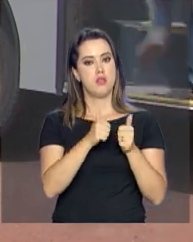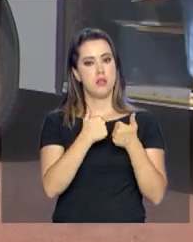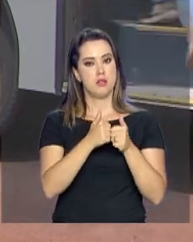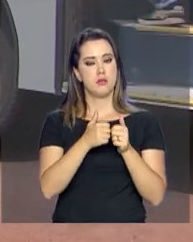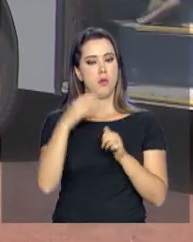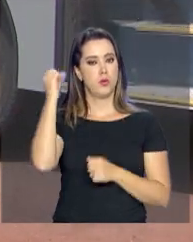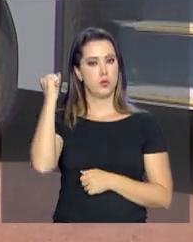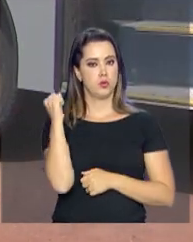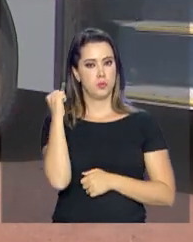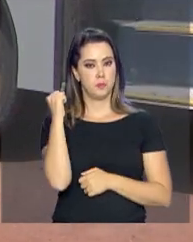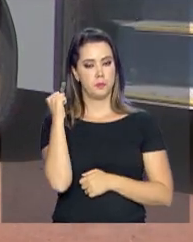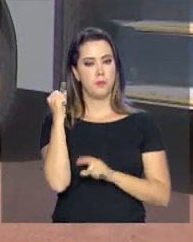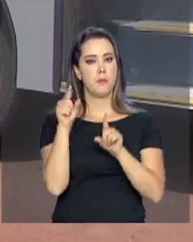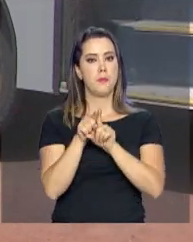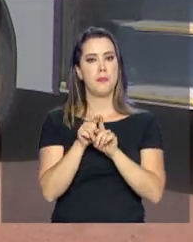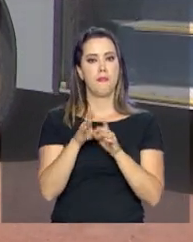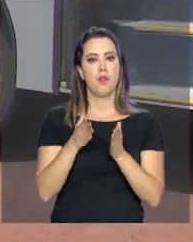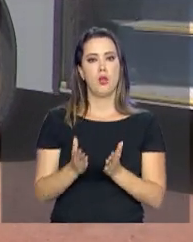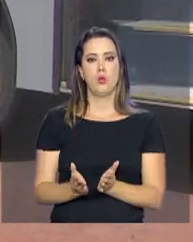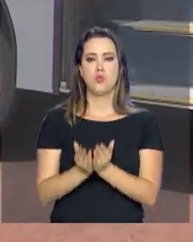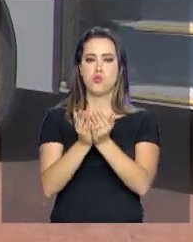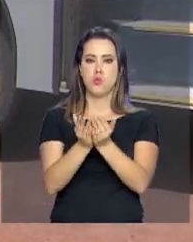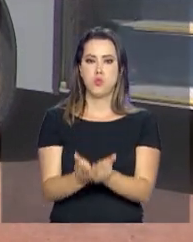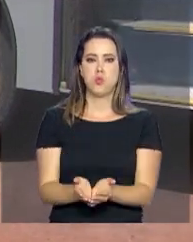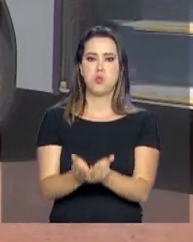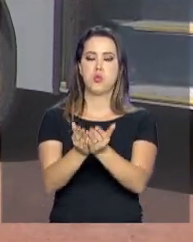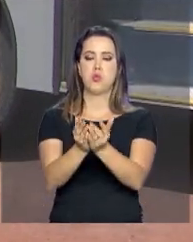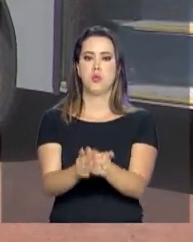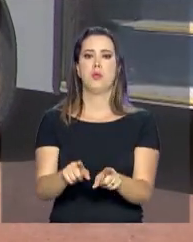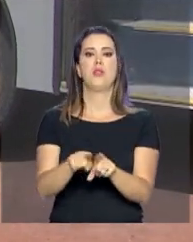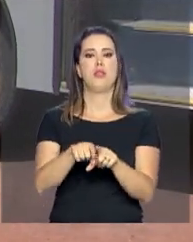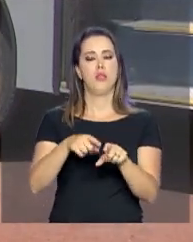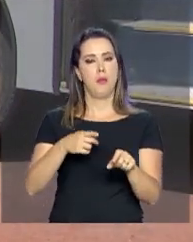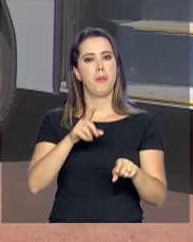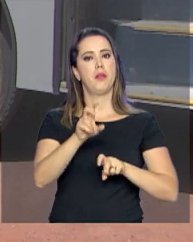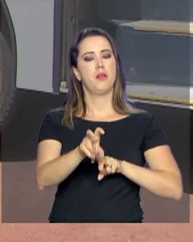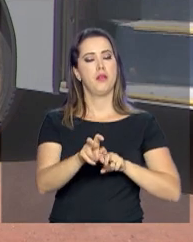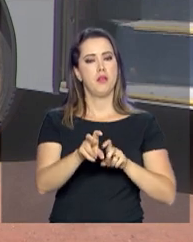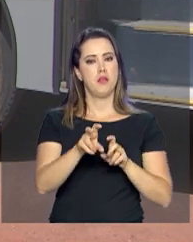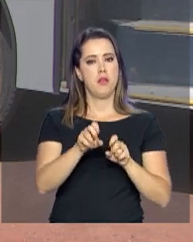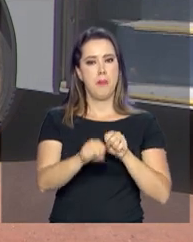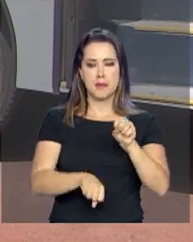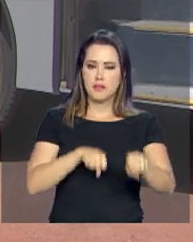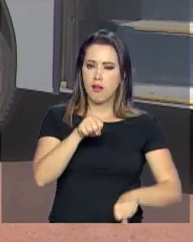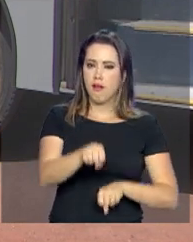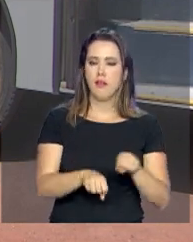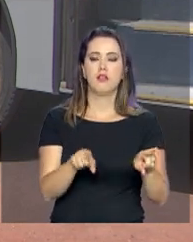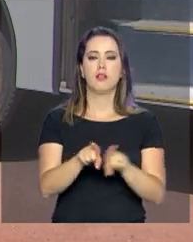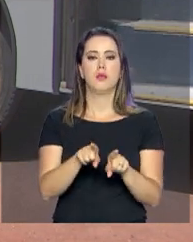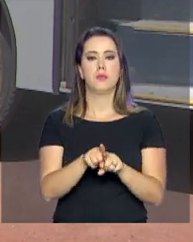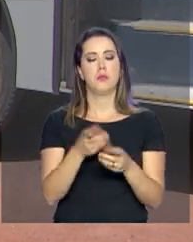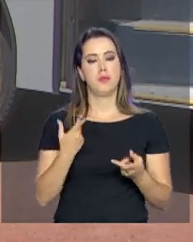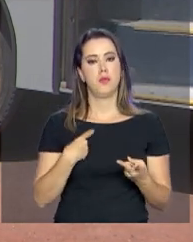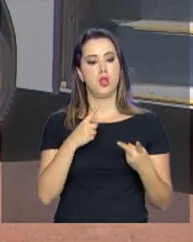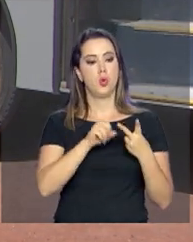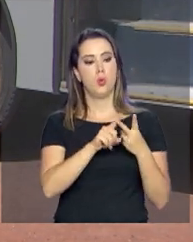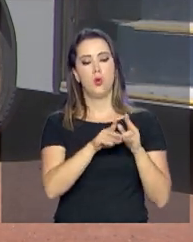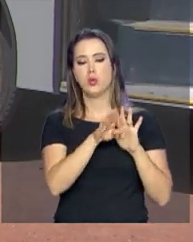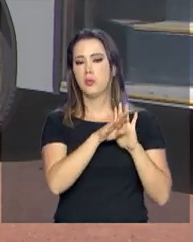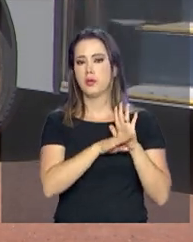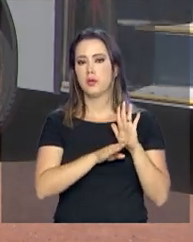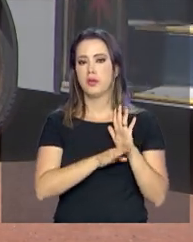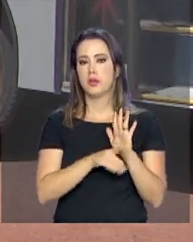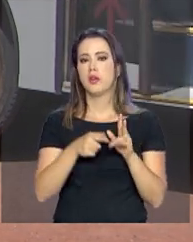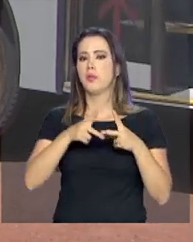Nacional de Apoio ao Transporte do Escolar libera recursos para a manutenção dos veículos e também para a locação de